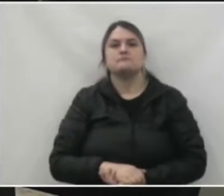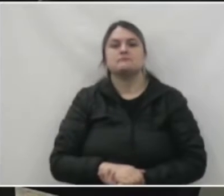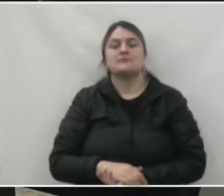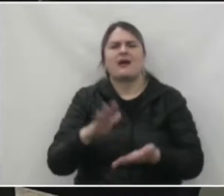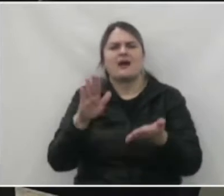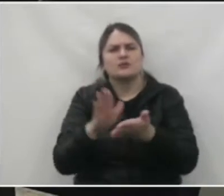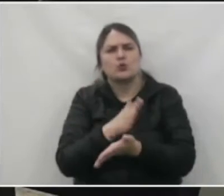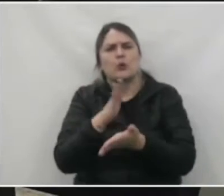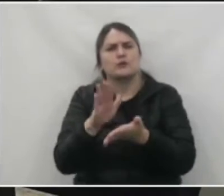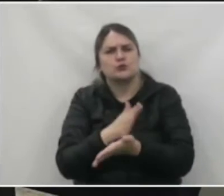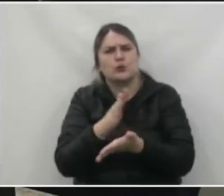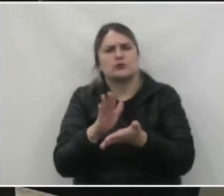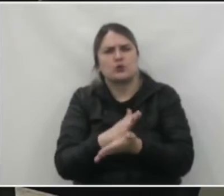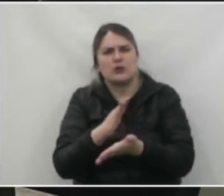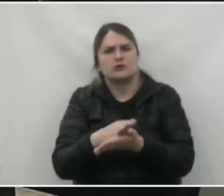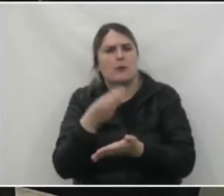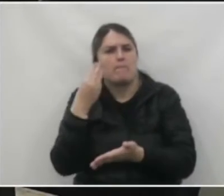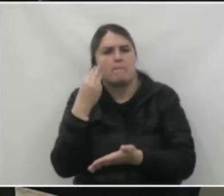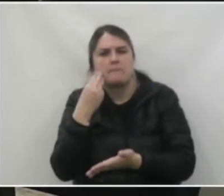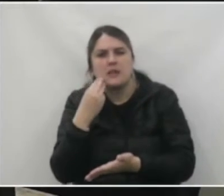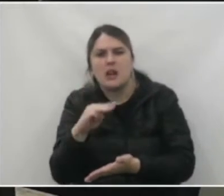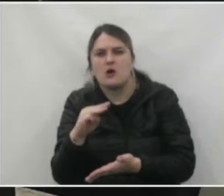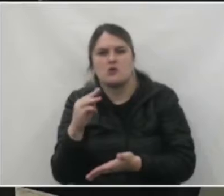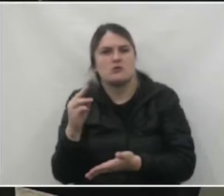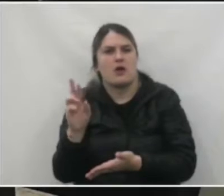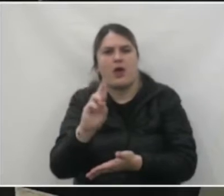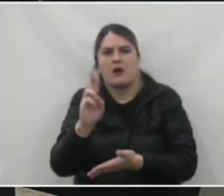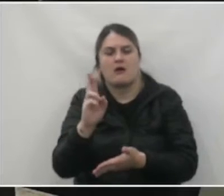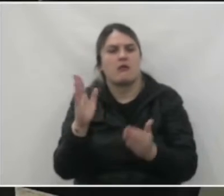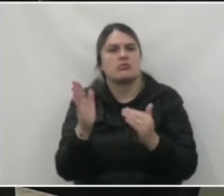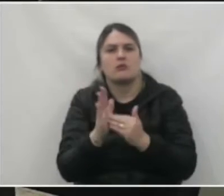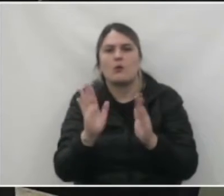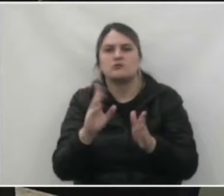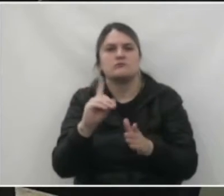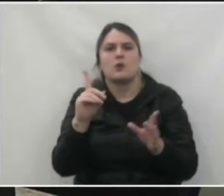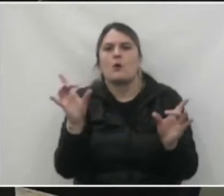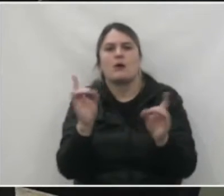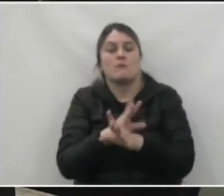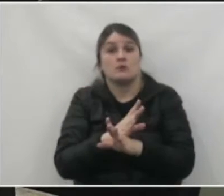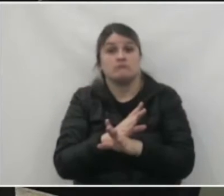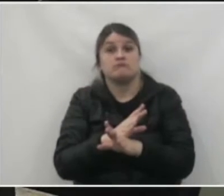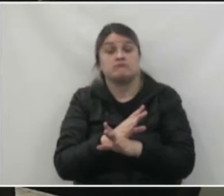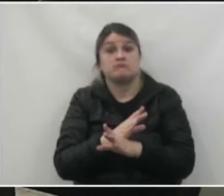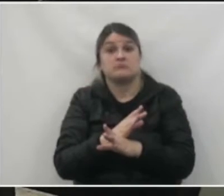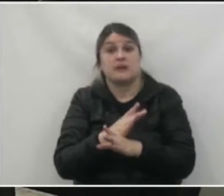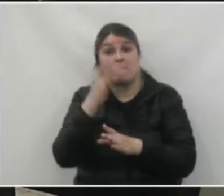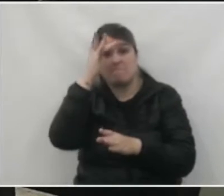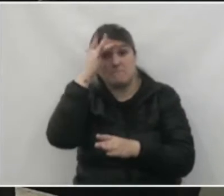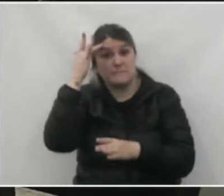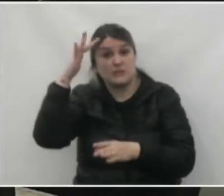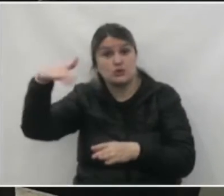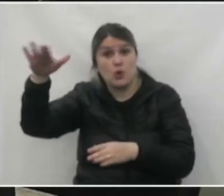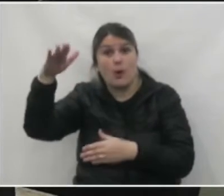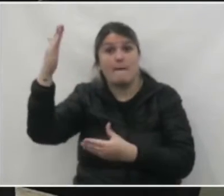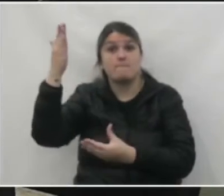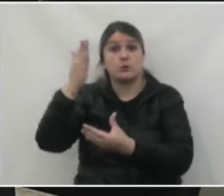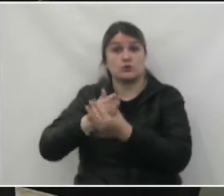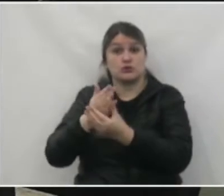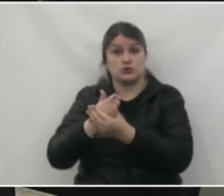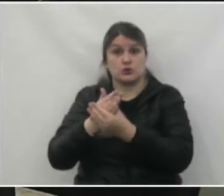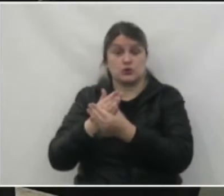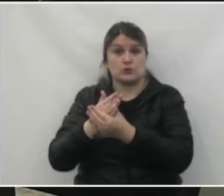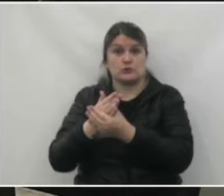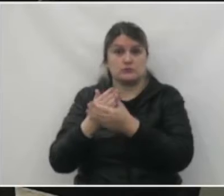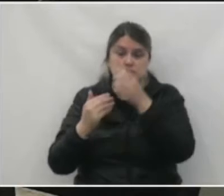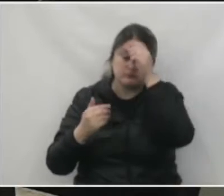Gastaram, gastaram, gastaram e até hoje não terminaram aquela creche, certo? Fui processado por isso, por ter feito a denúncia.